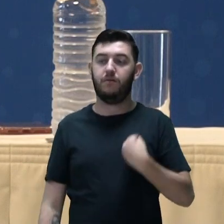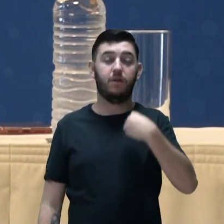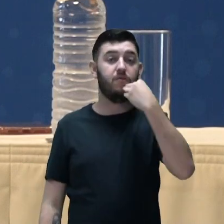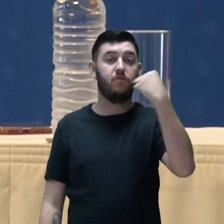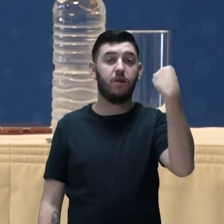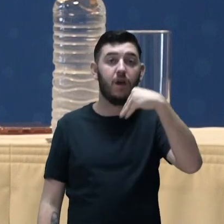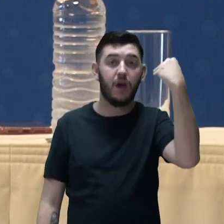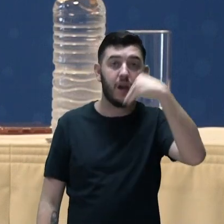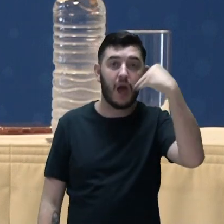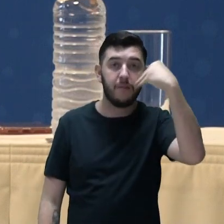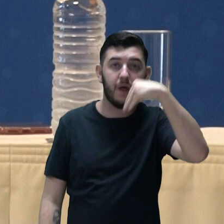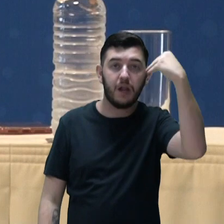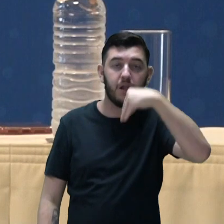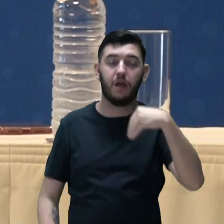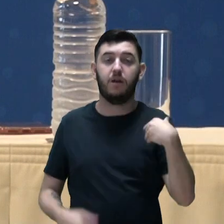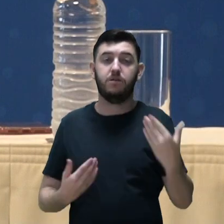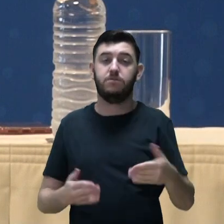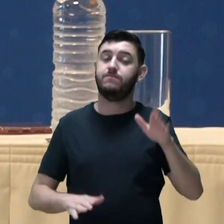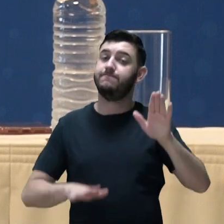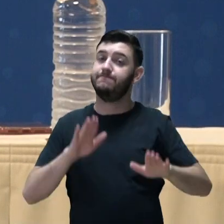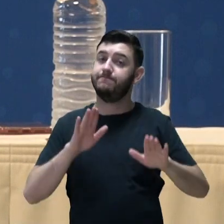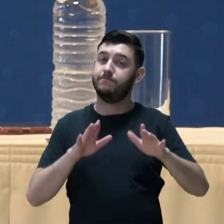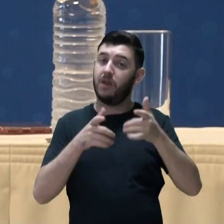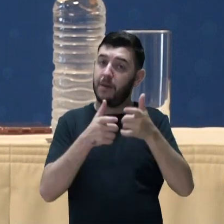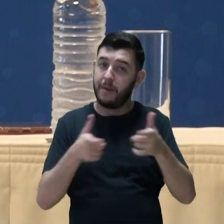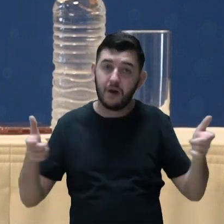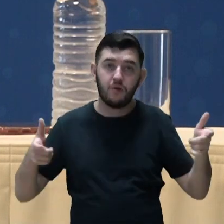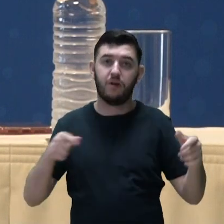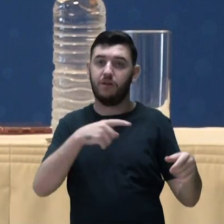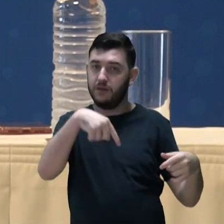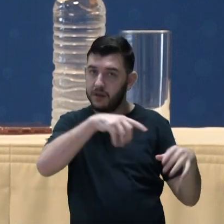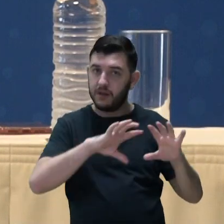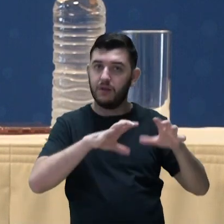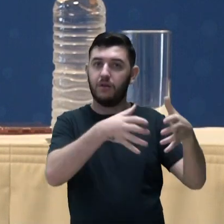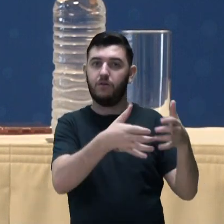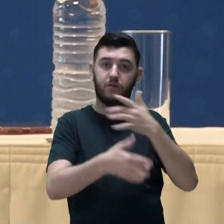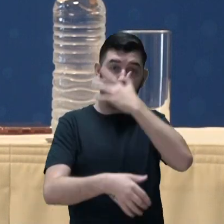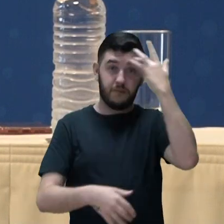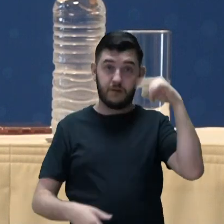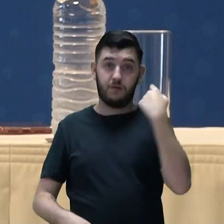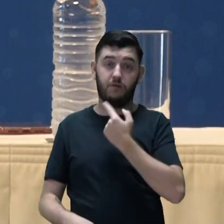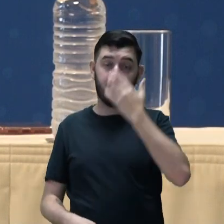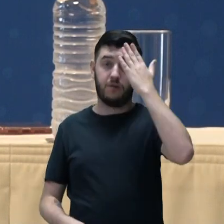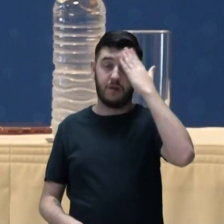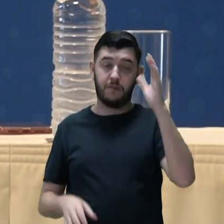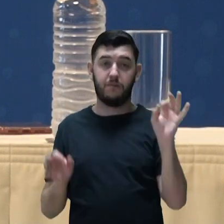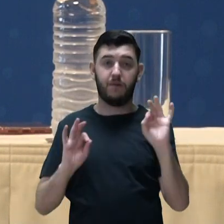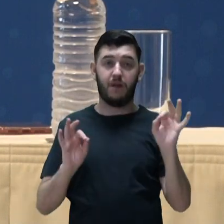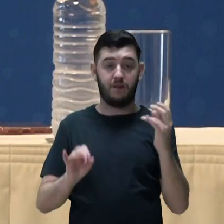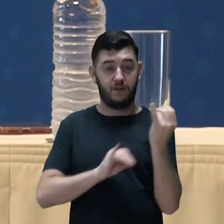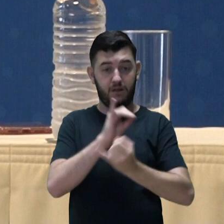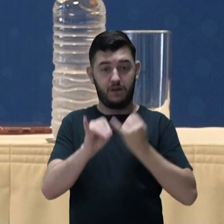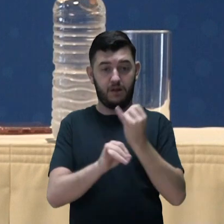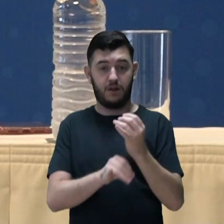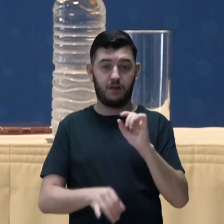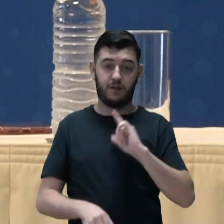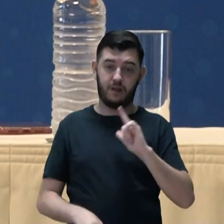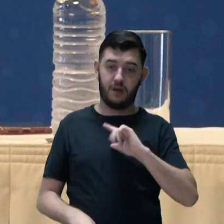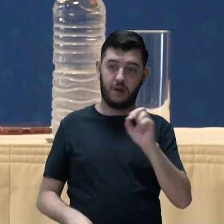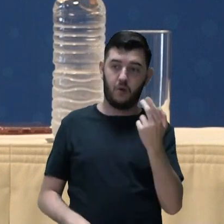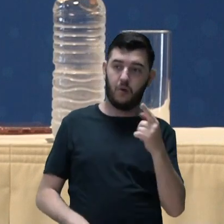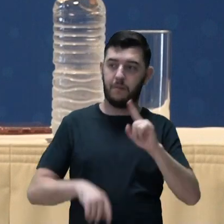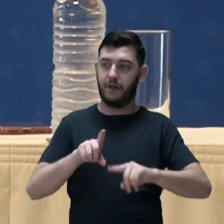vulnerabilidade e que, muitas vezes, a gente não tem o alcance para saber se ele tem uma conectividade necessária ou